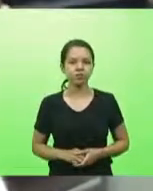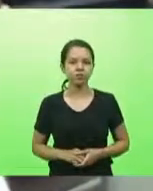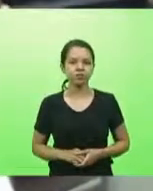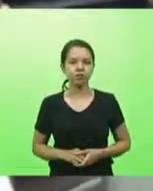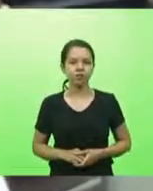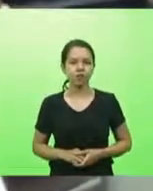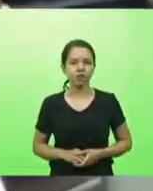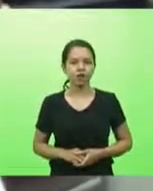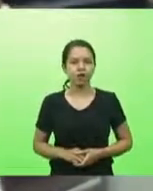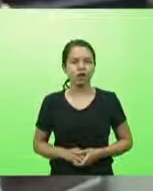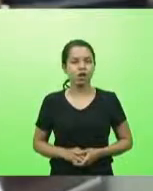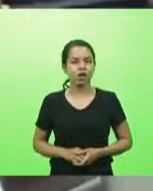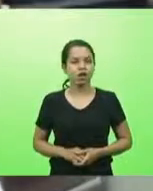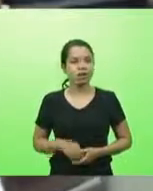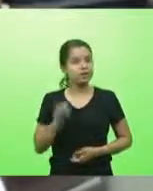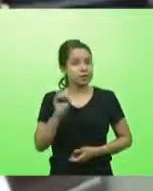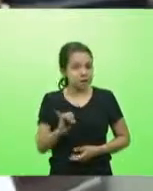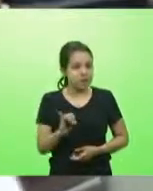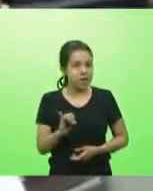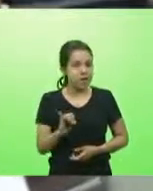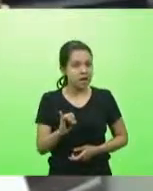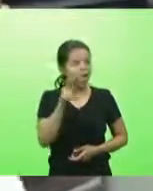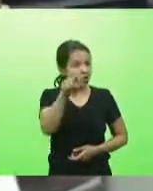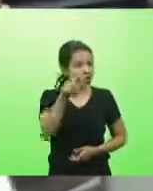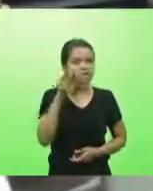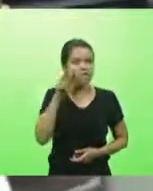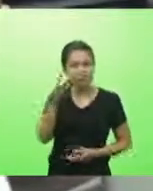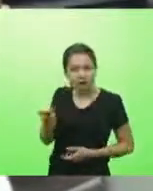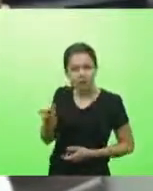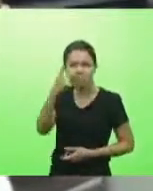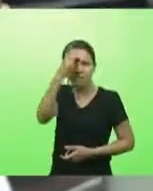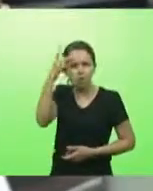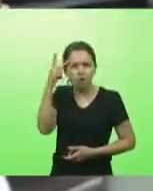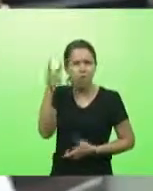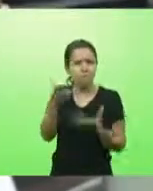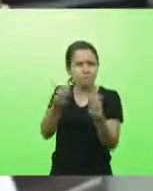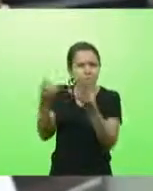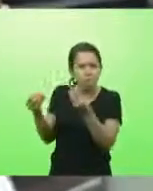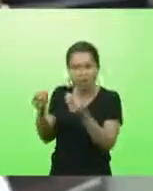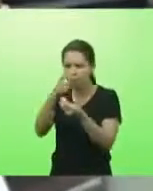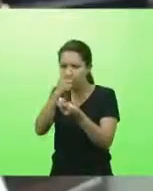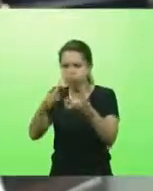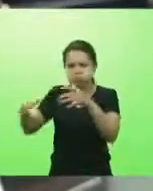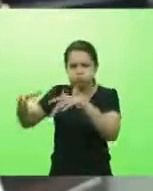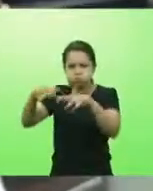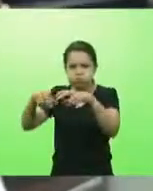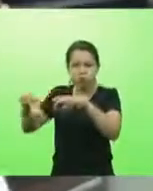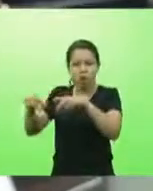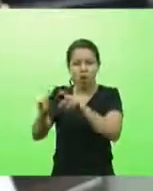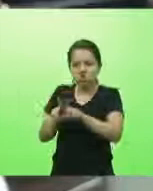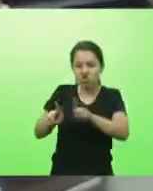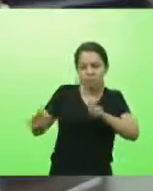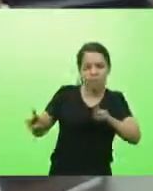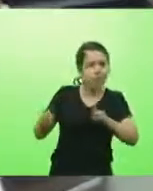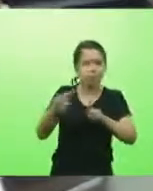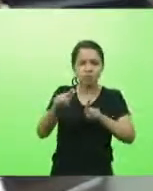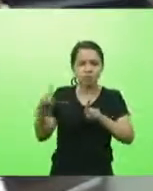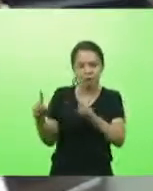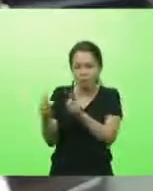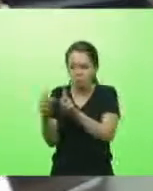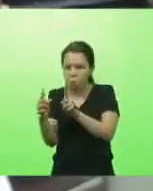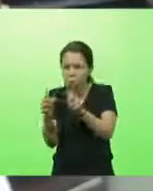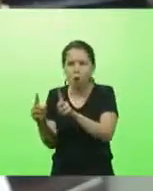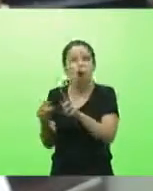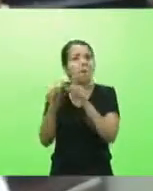Caso você veja alguma aglomeração falta de distanciamento falta de uso de máscara pode